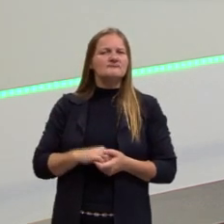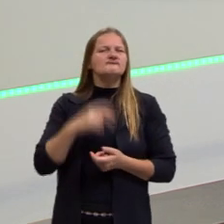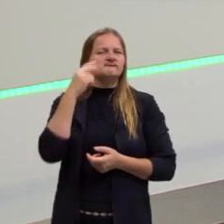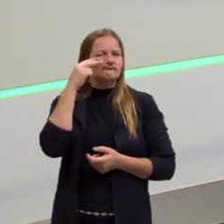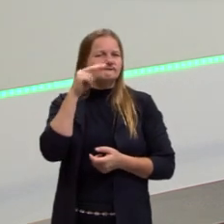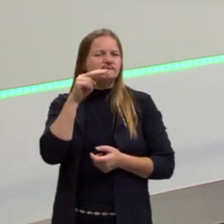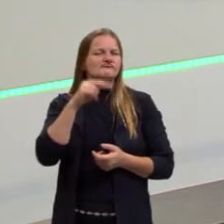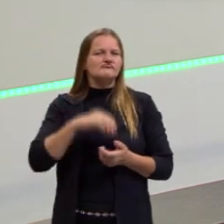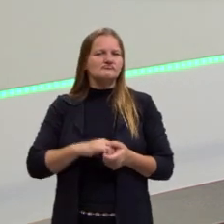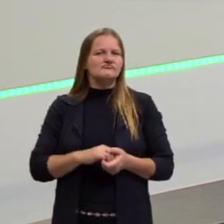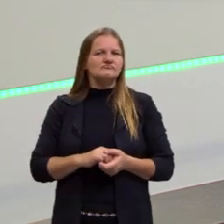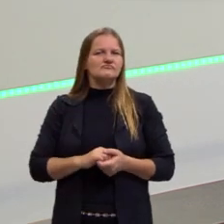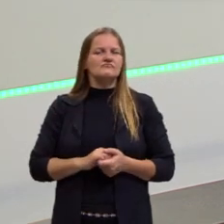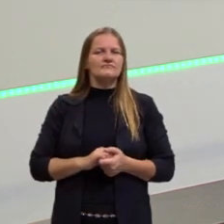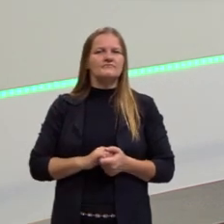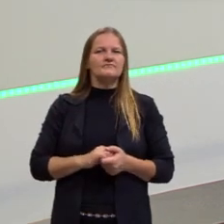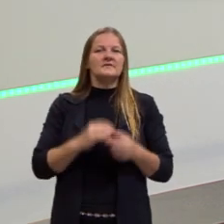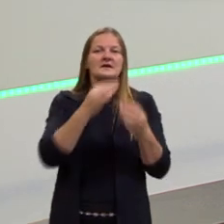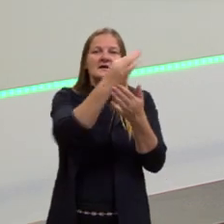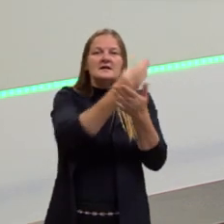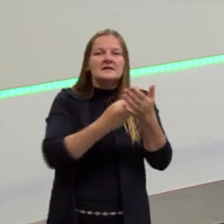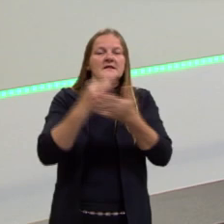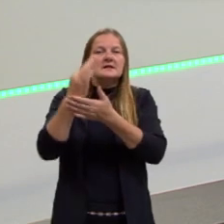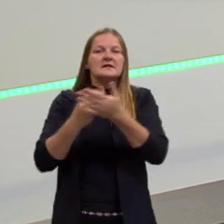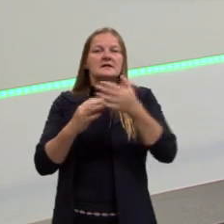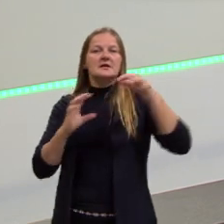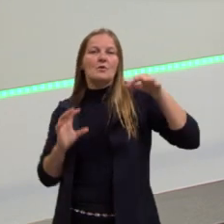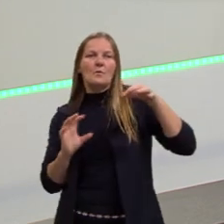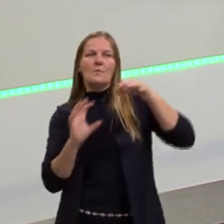Isso é intertextualidade. É eu pegar